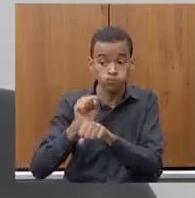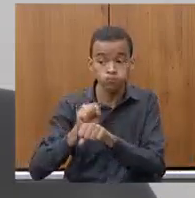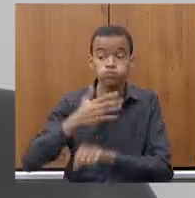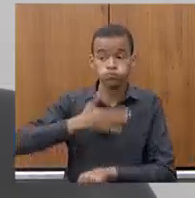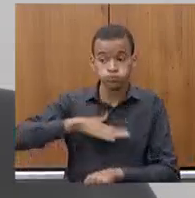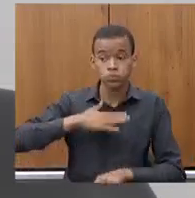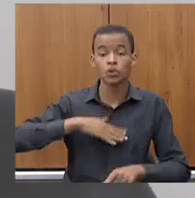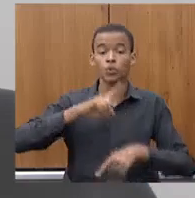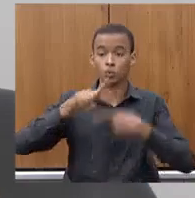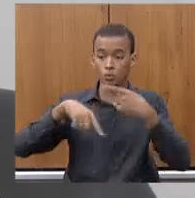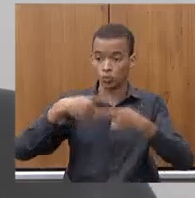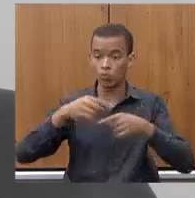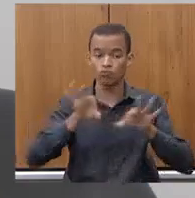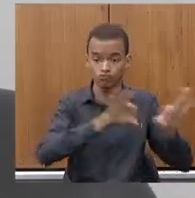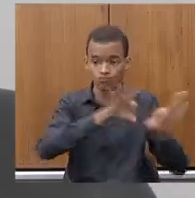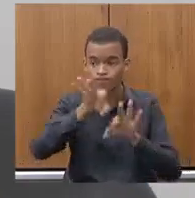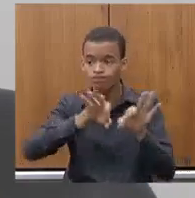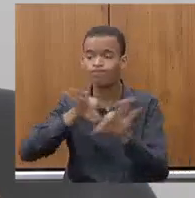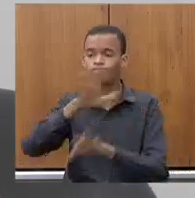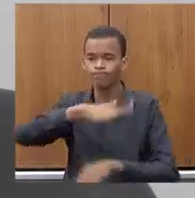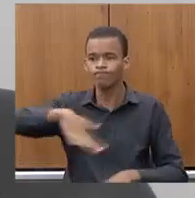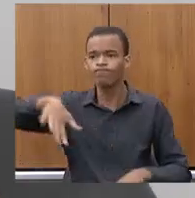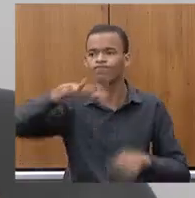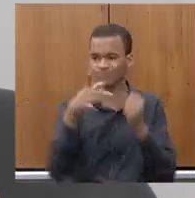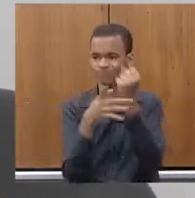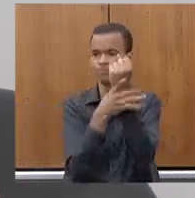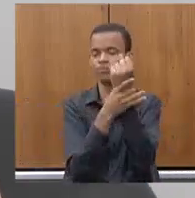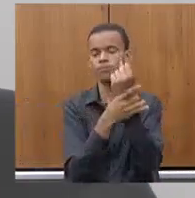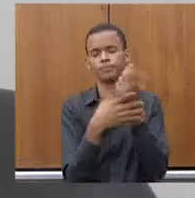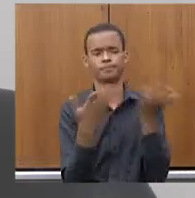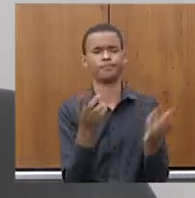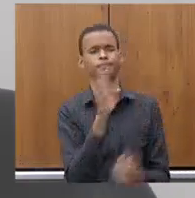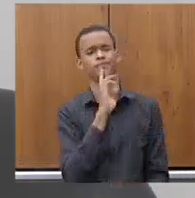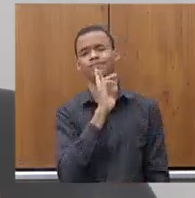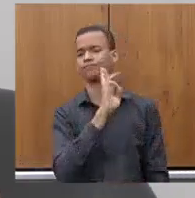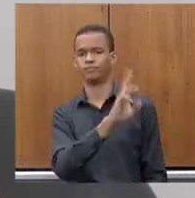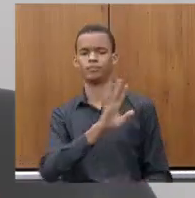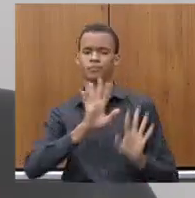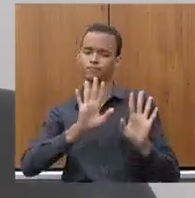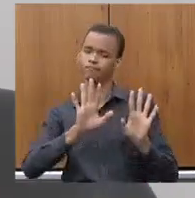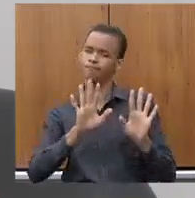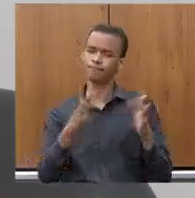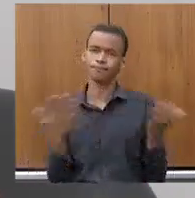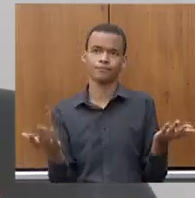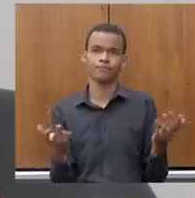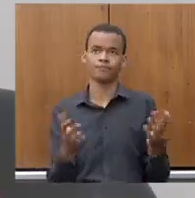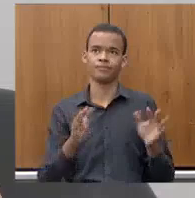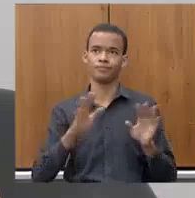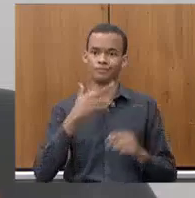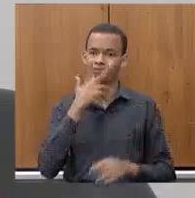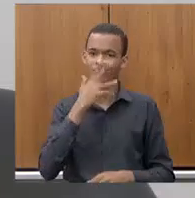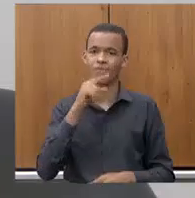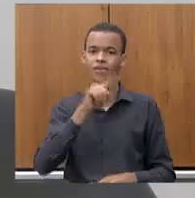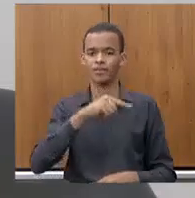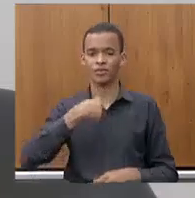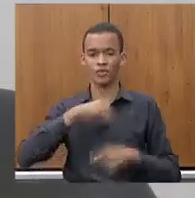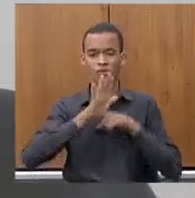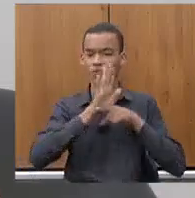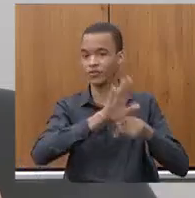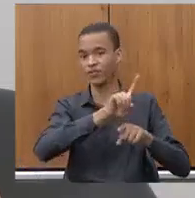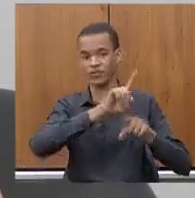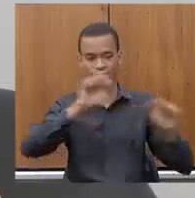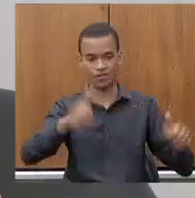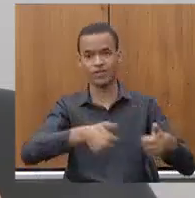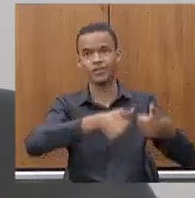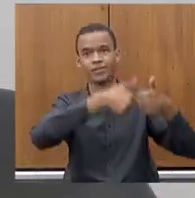aconteça com nenhum cidadão ou cidadã de Minas Gerais. Era o mínimo, mas, se eu contribuir para tornar o dia de vocês melhores, eu